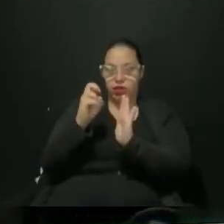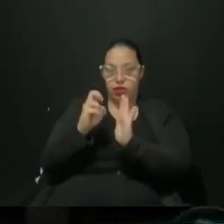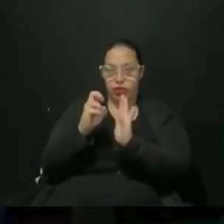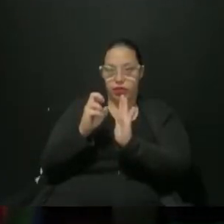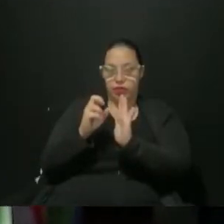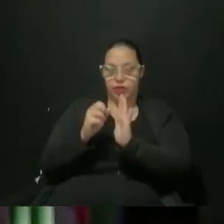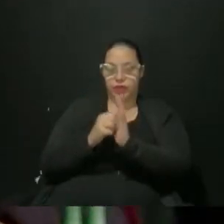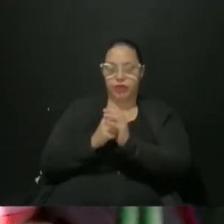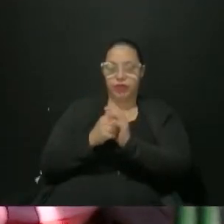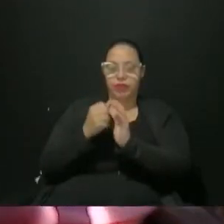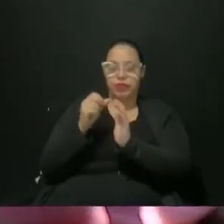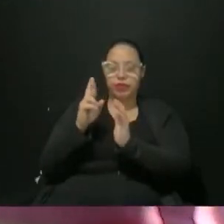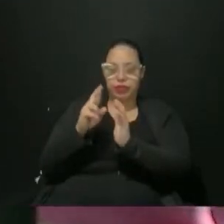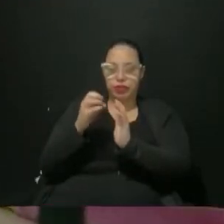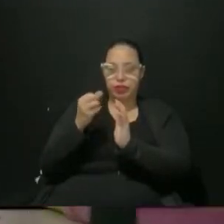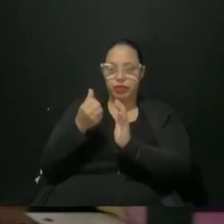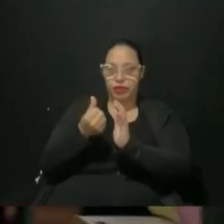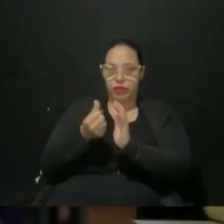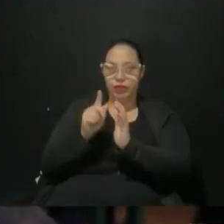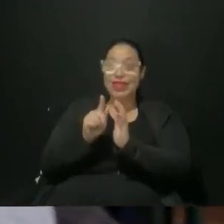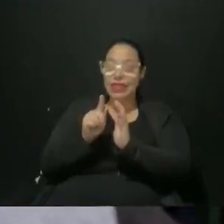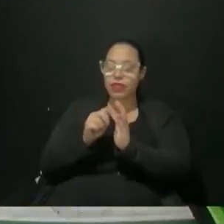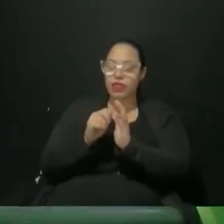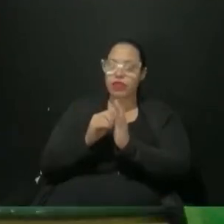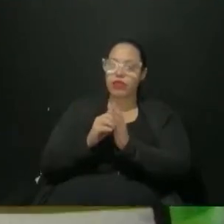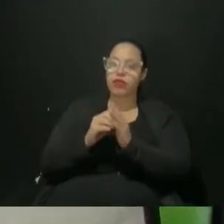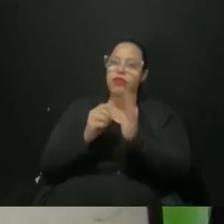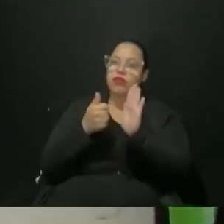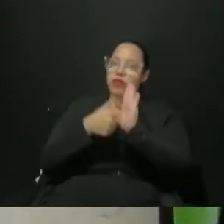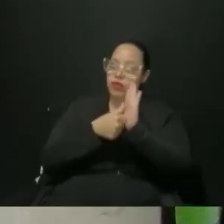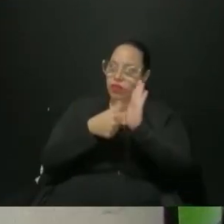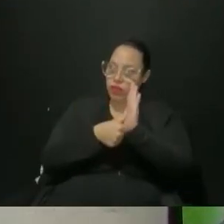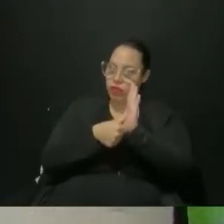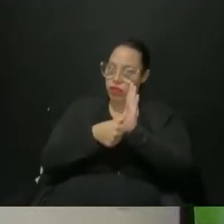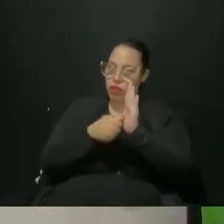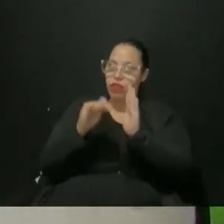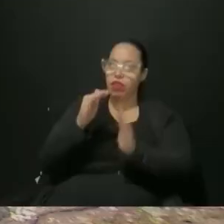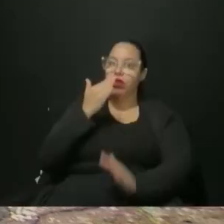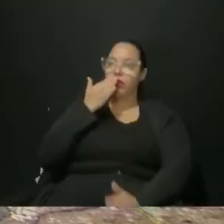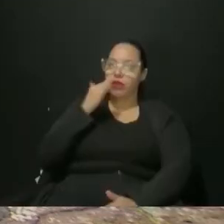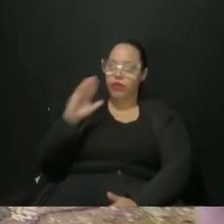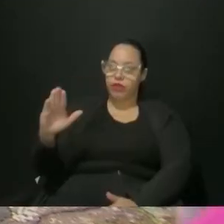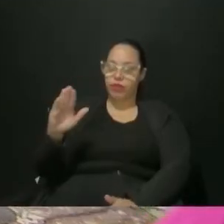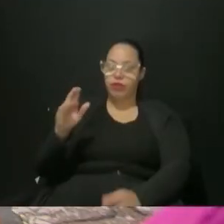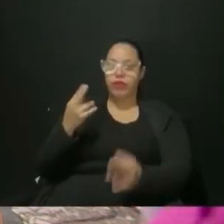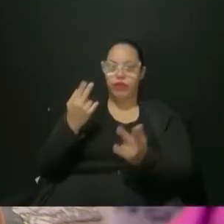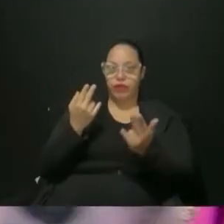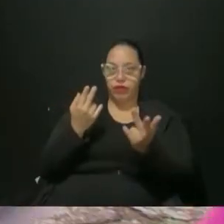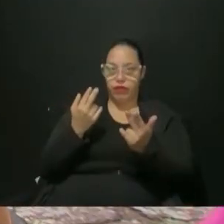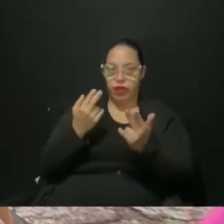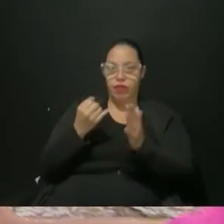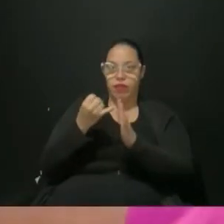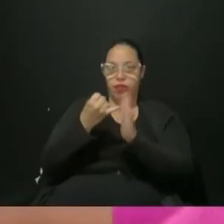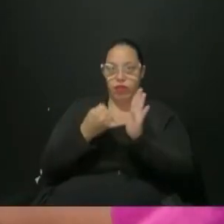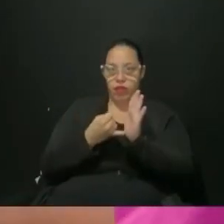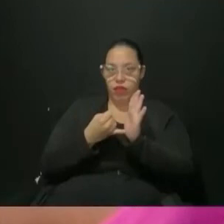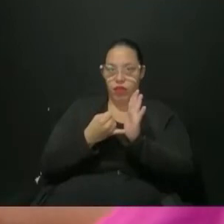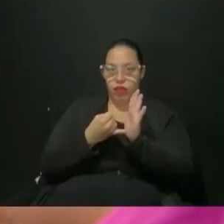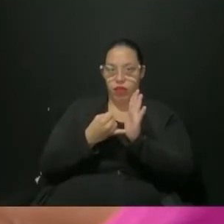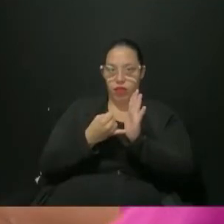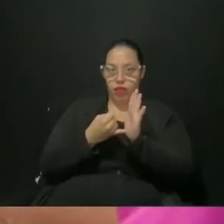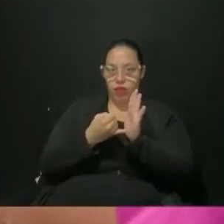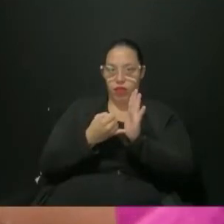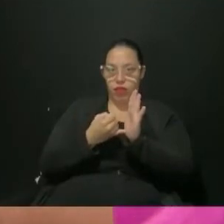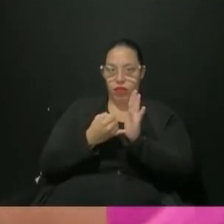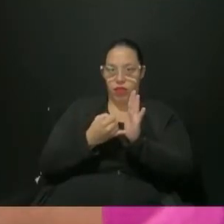Caso o aluno tenha necessidade de transferência, o período para a solicitação é o mesmo da matrícula. Para